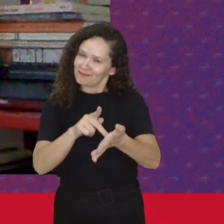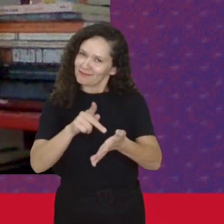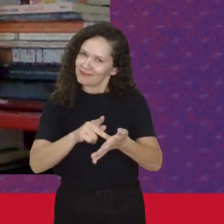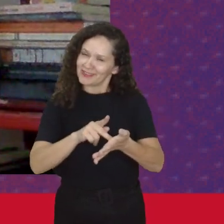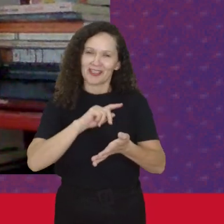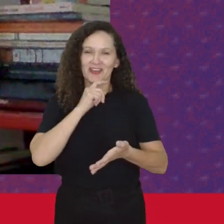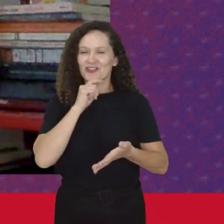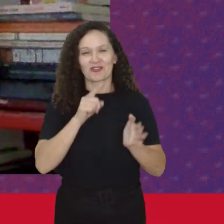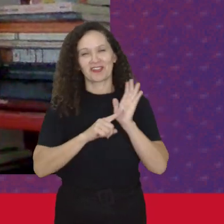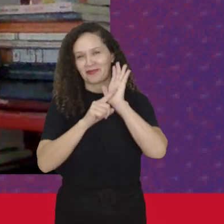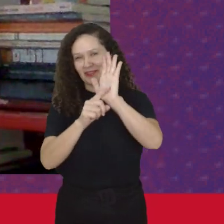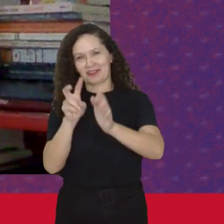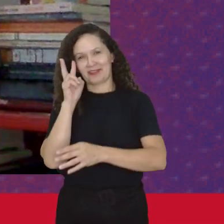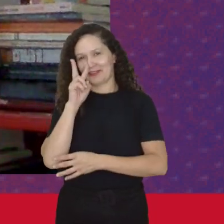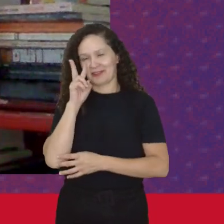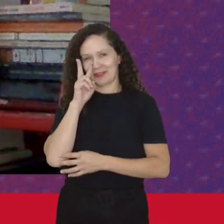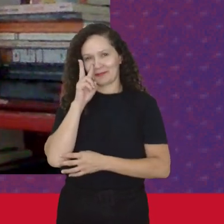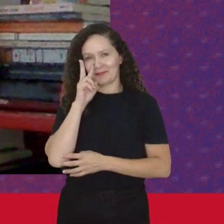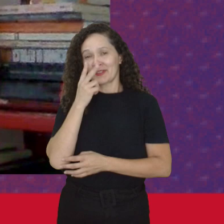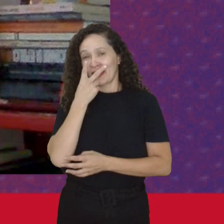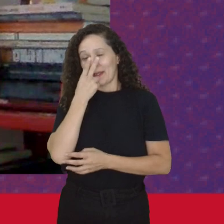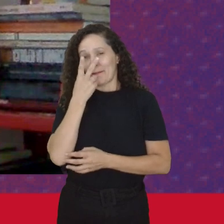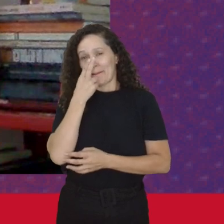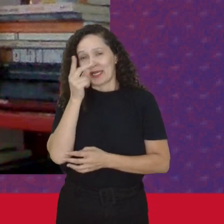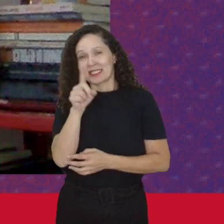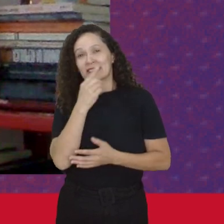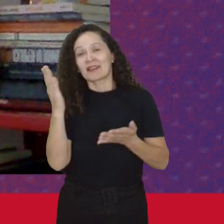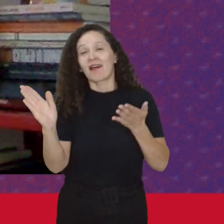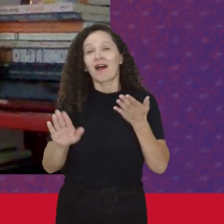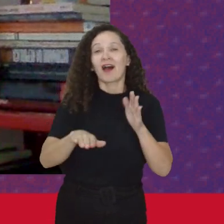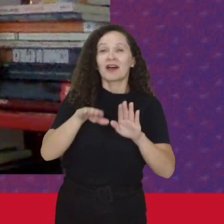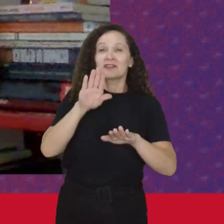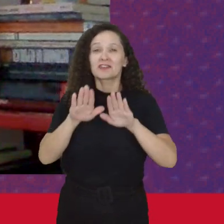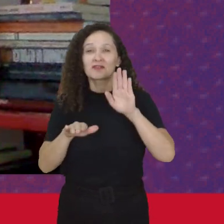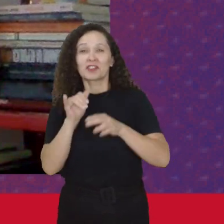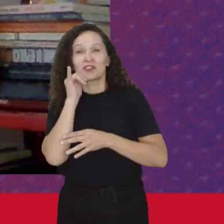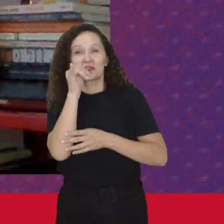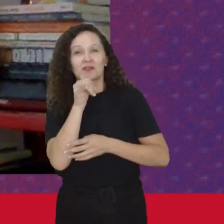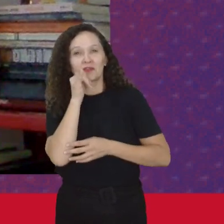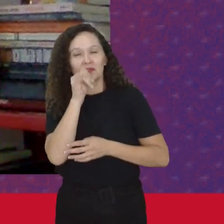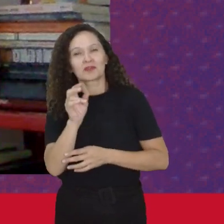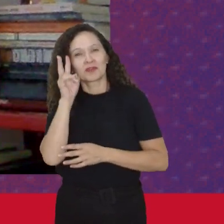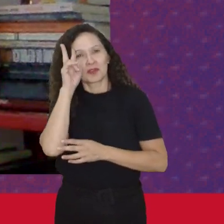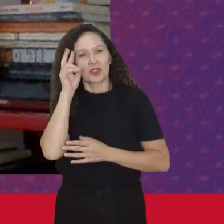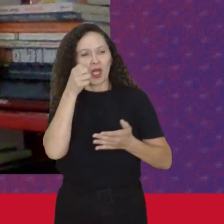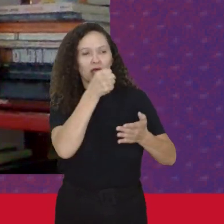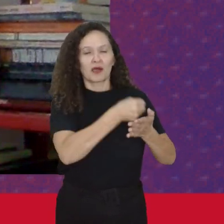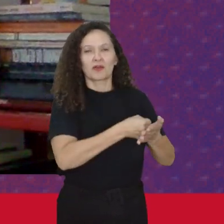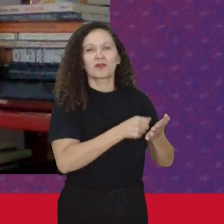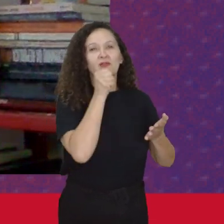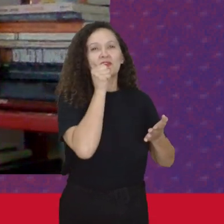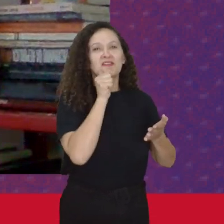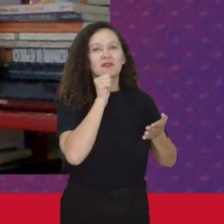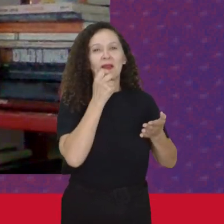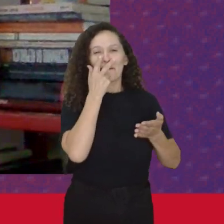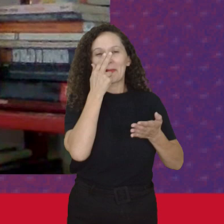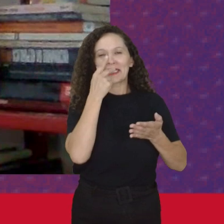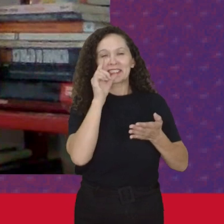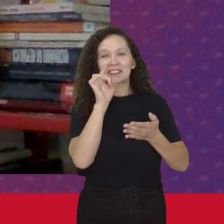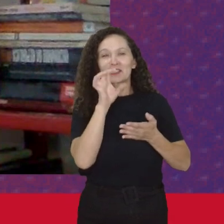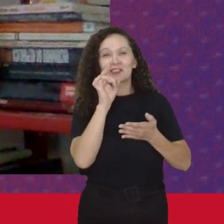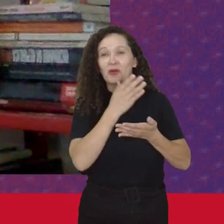Essa história Fica aparecendo Às vezes Nas narrativas Que as lutas Das mulheres Brotaram